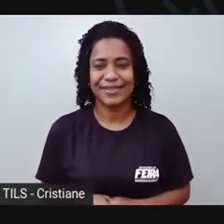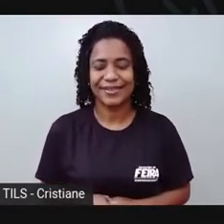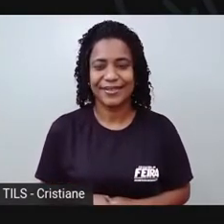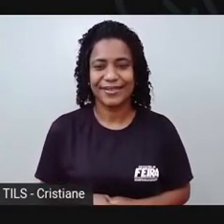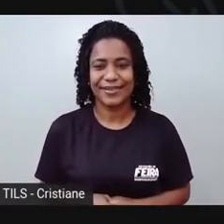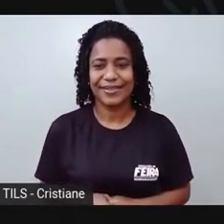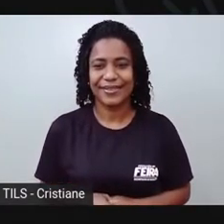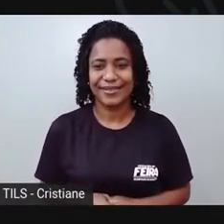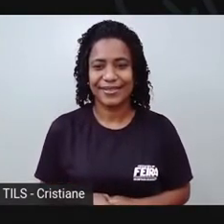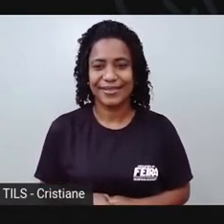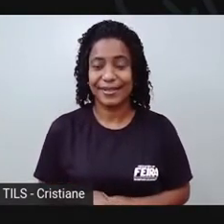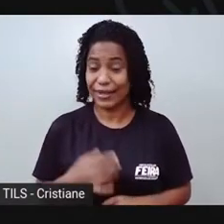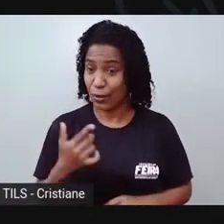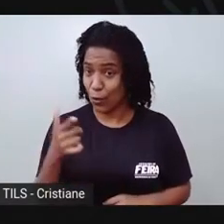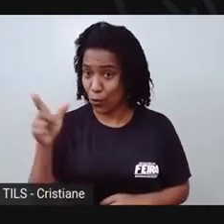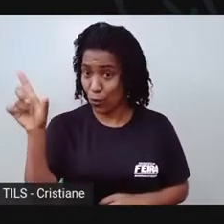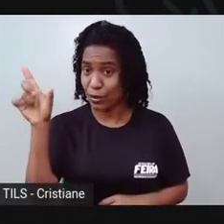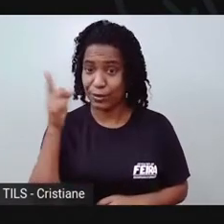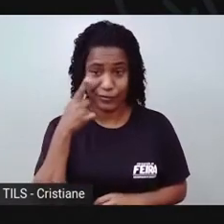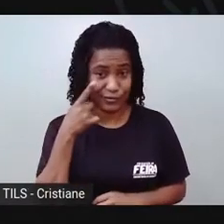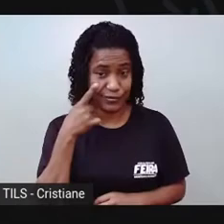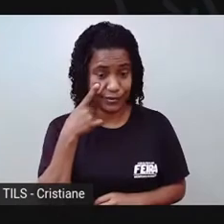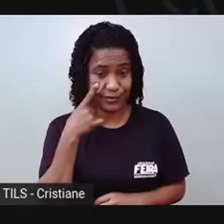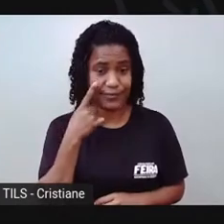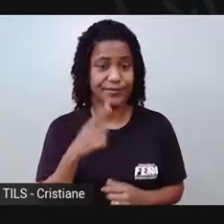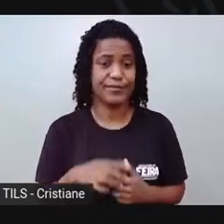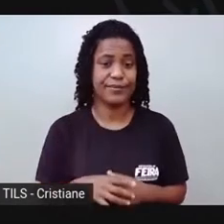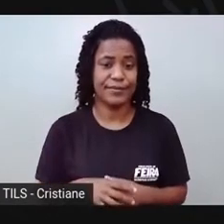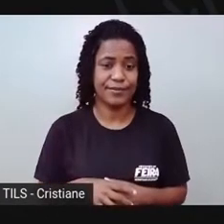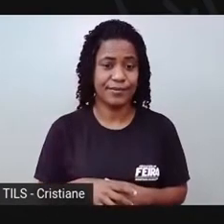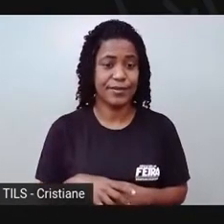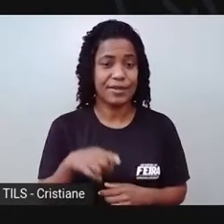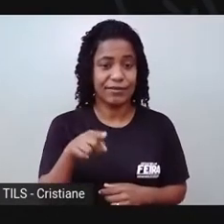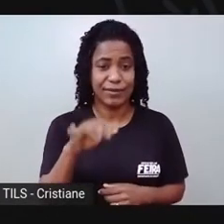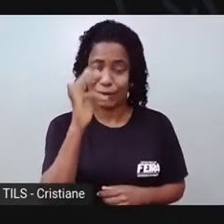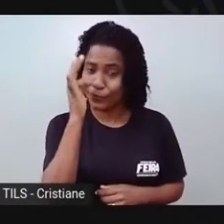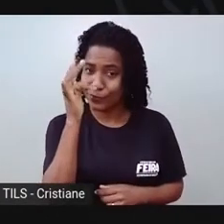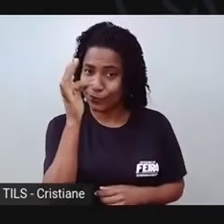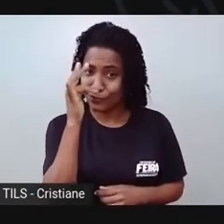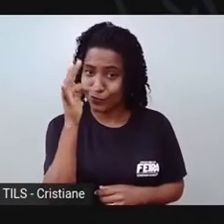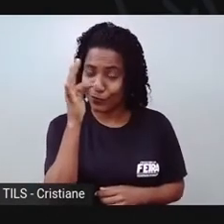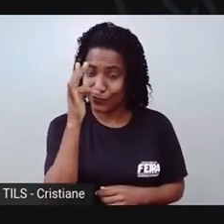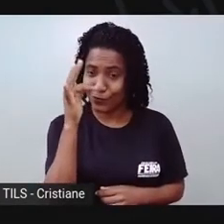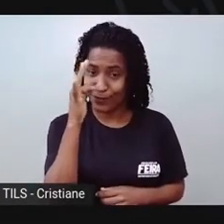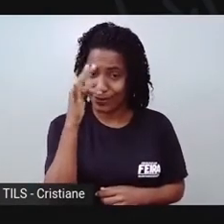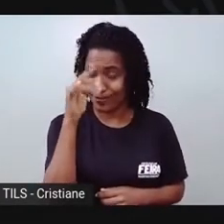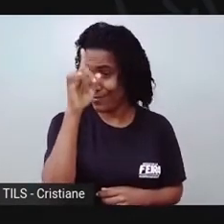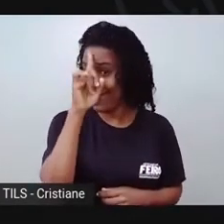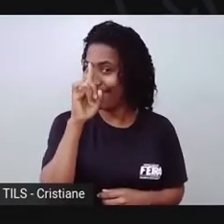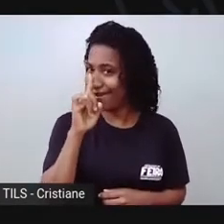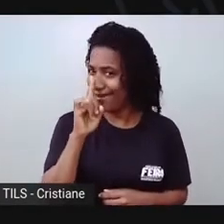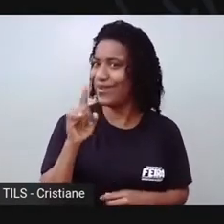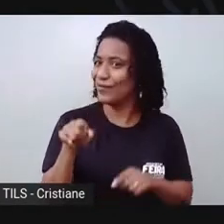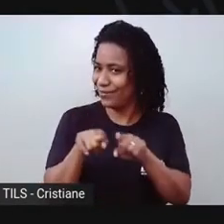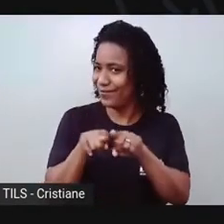forminha eu vou colar! A gente falou tanto de flor amarela que eu acho que eu vou colar sobre uma flor amarela no meu!